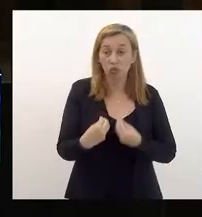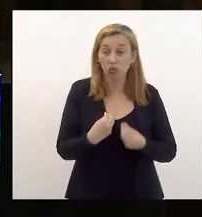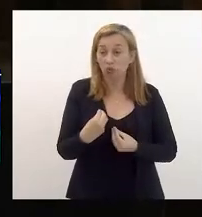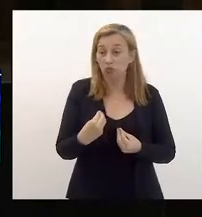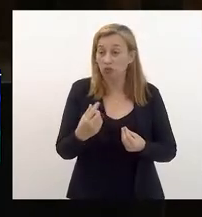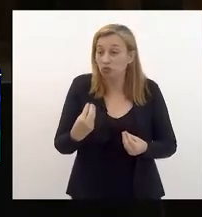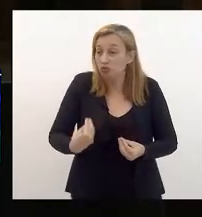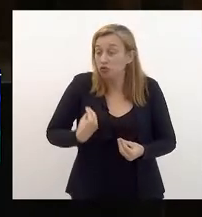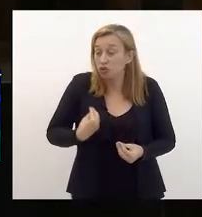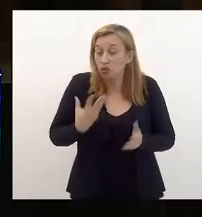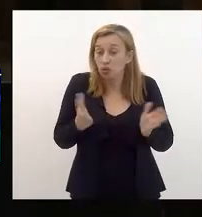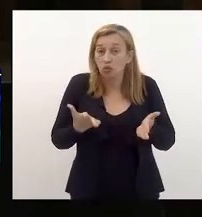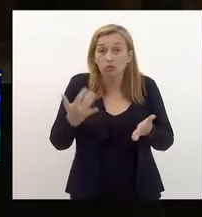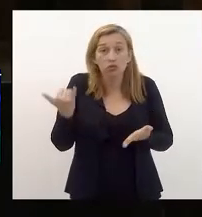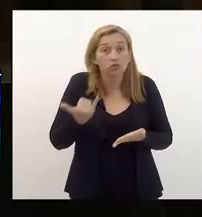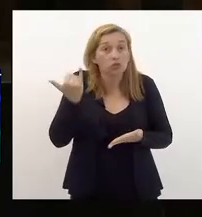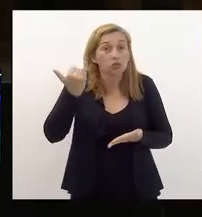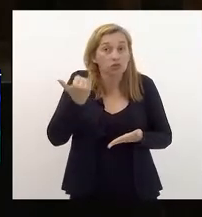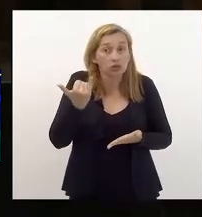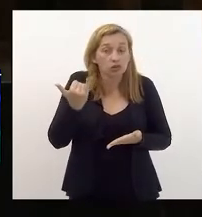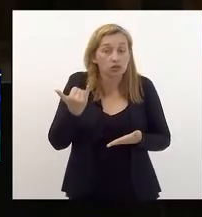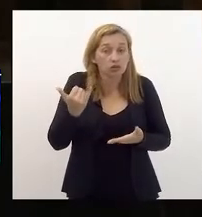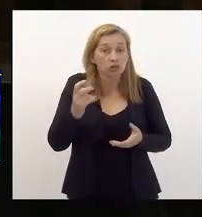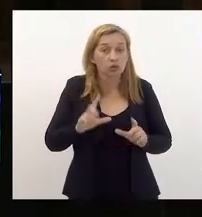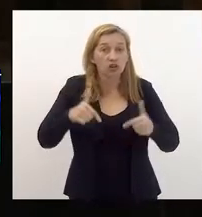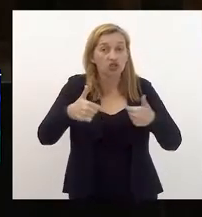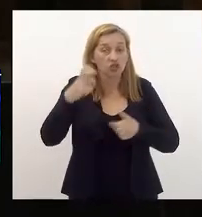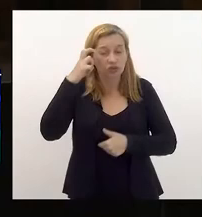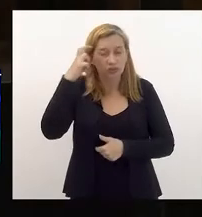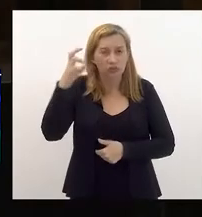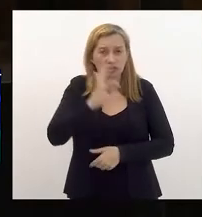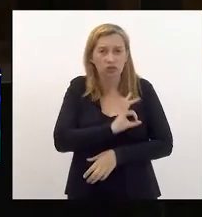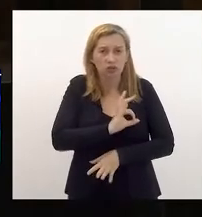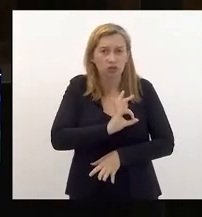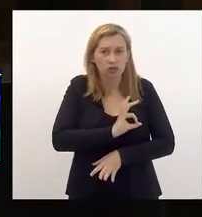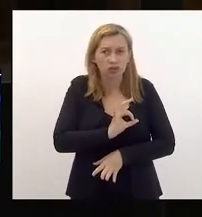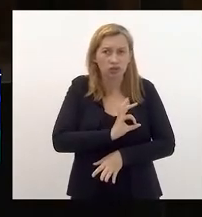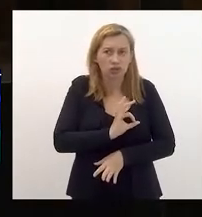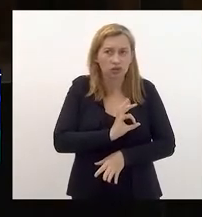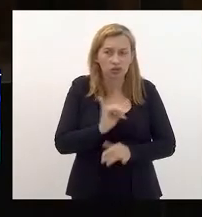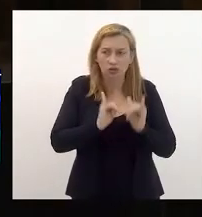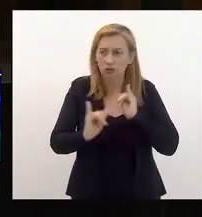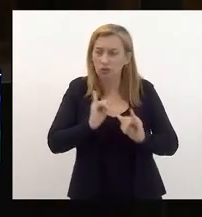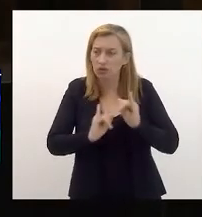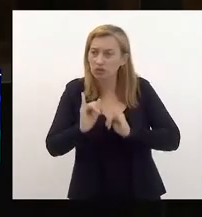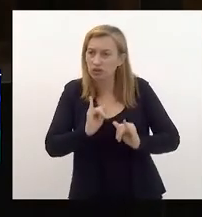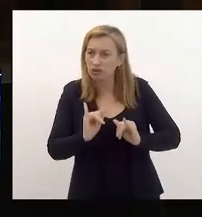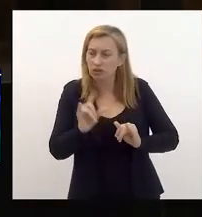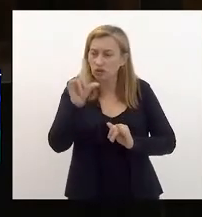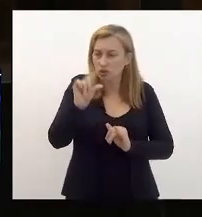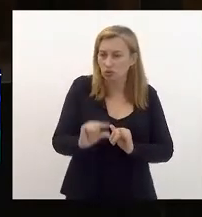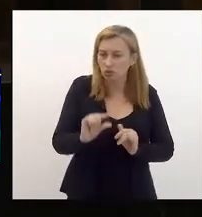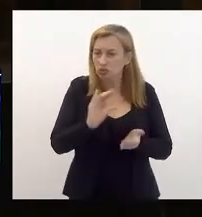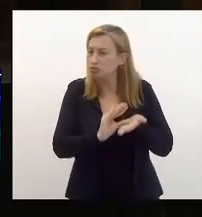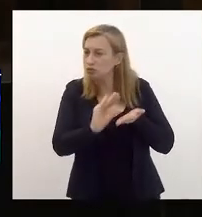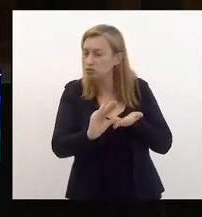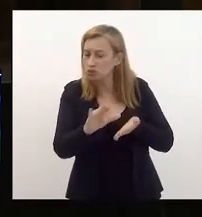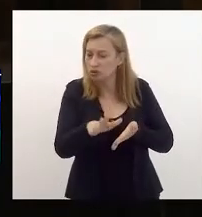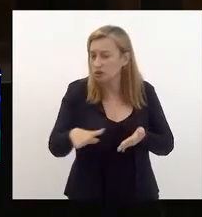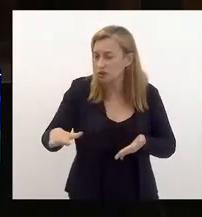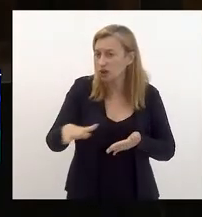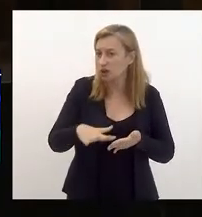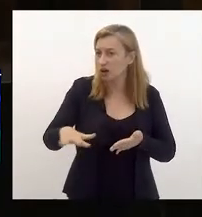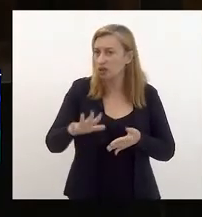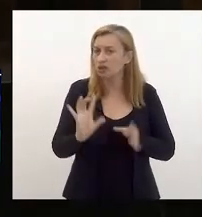vive hoje da importância das ações de inteligência, de segurança da informação, haver uma redução orçamentária nessa área